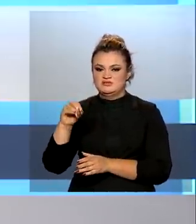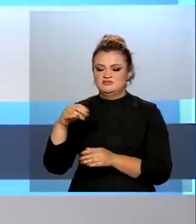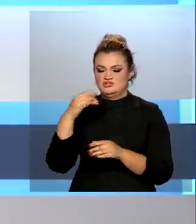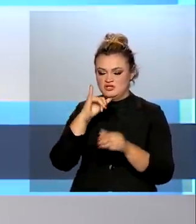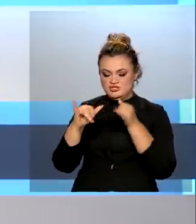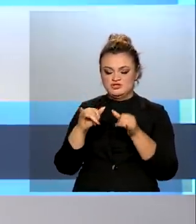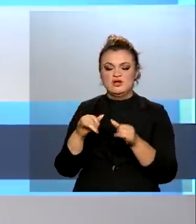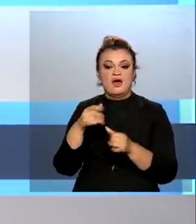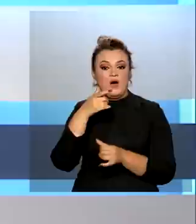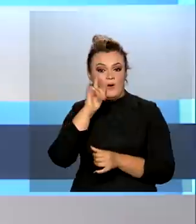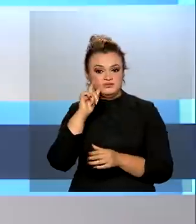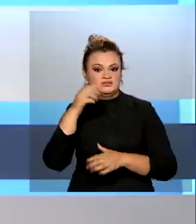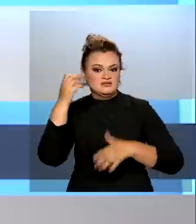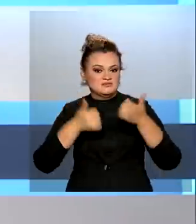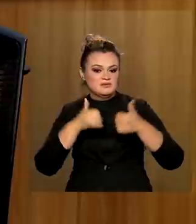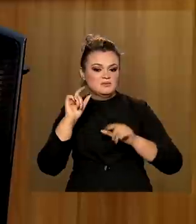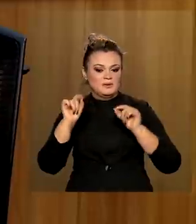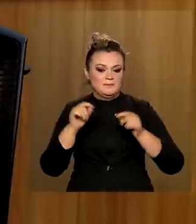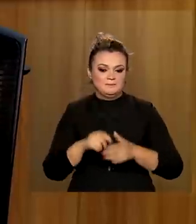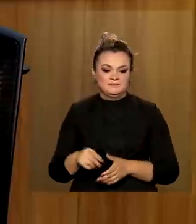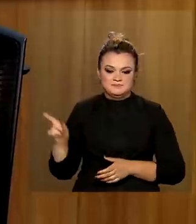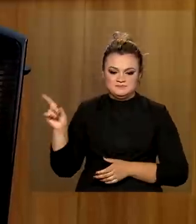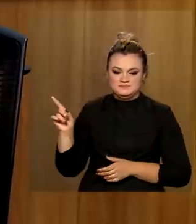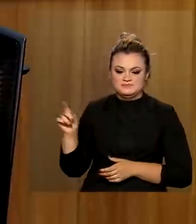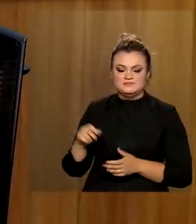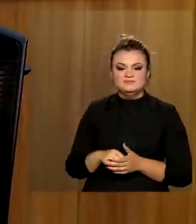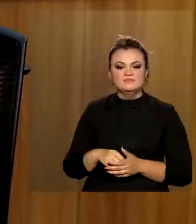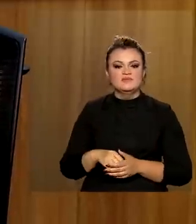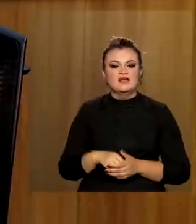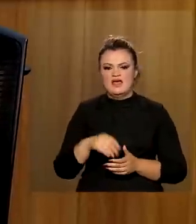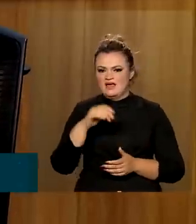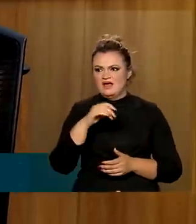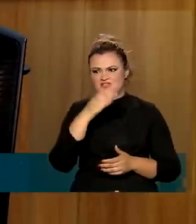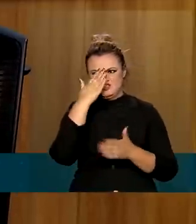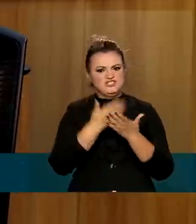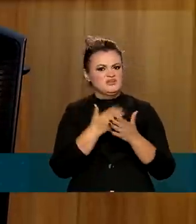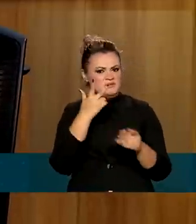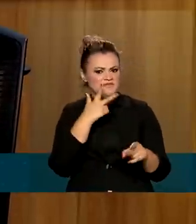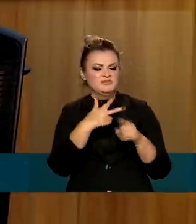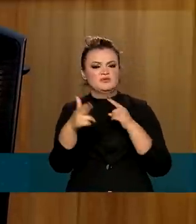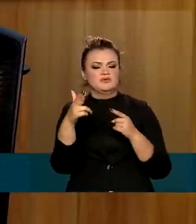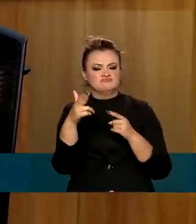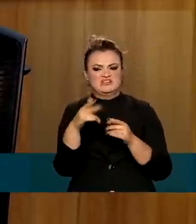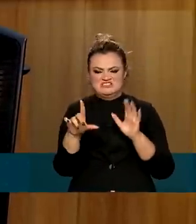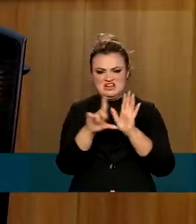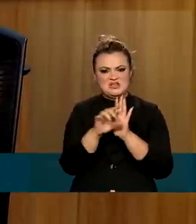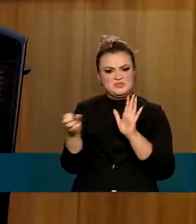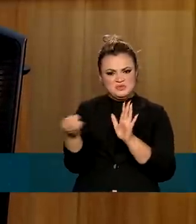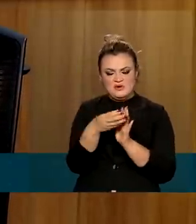de rádio A Voz do Brasil. A gente considera que é uma vitória para setor elétrico essa lei.